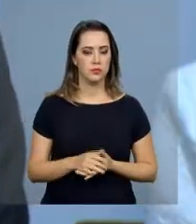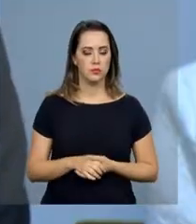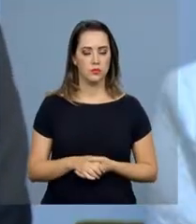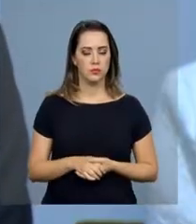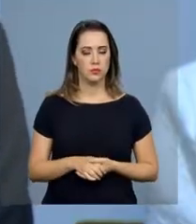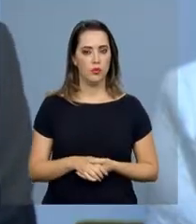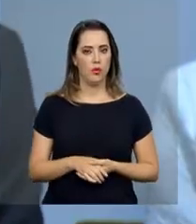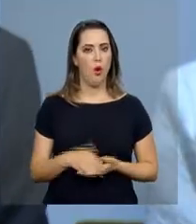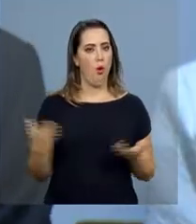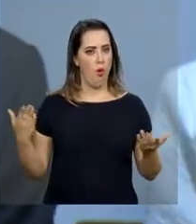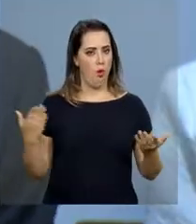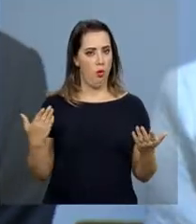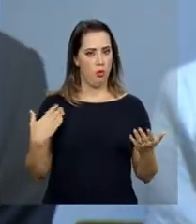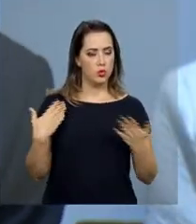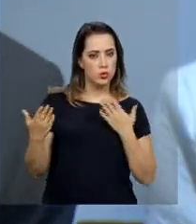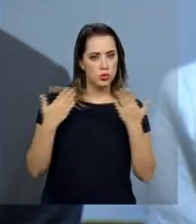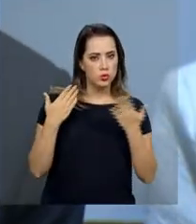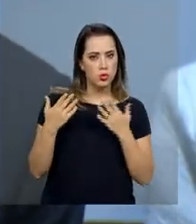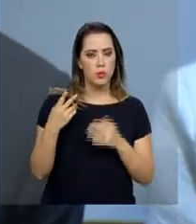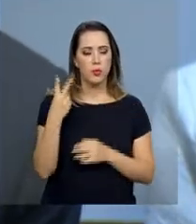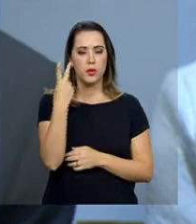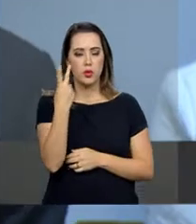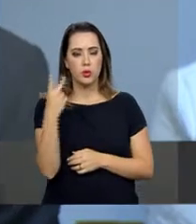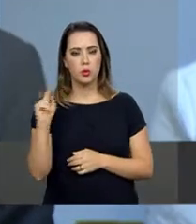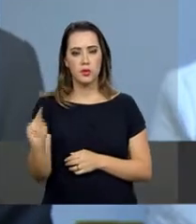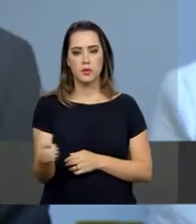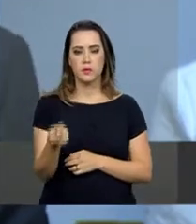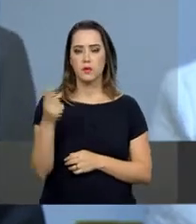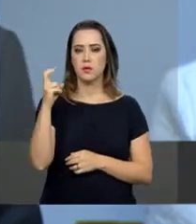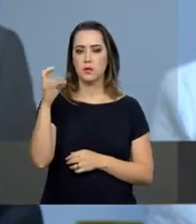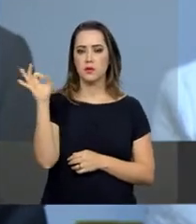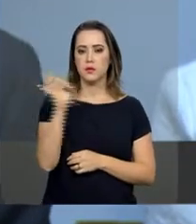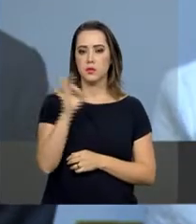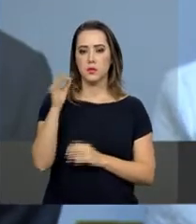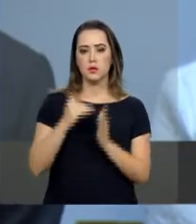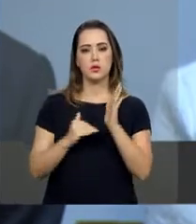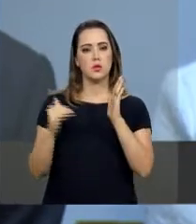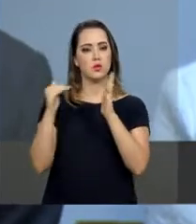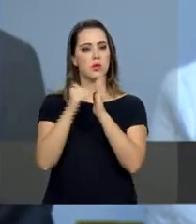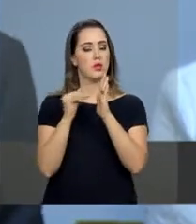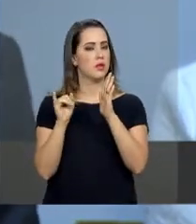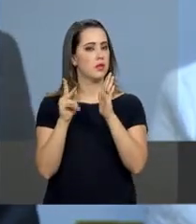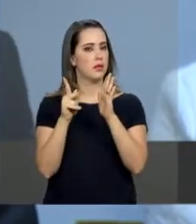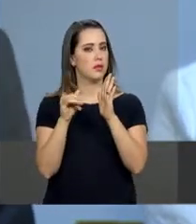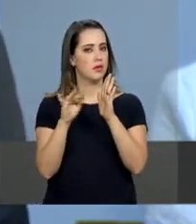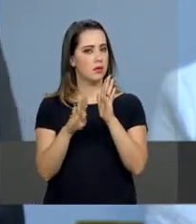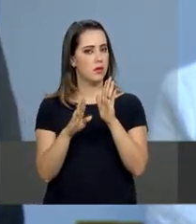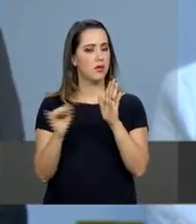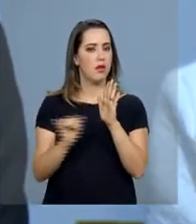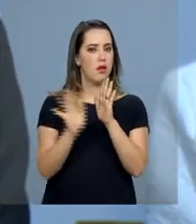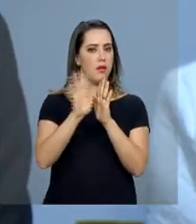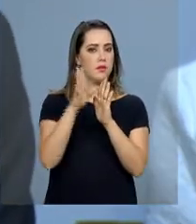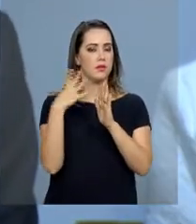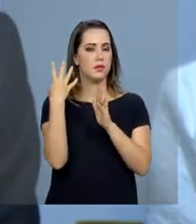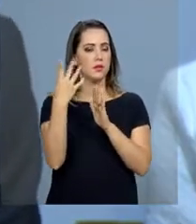atual, esse parâmetro, 2,5% de crescimento real do PIB, inflação de R$ 4,25,